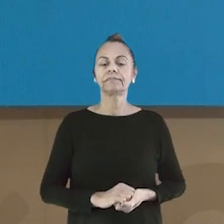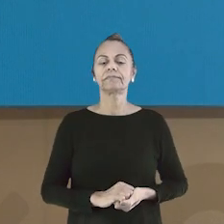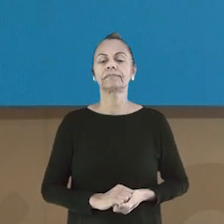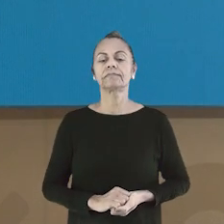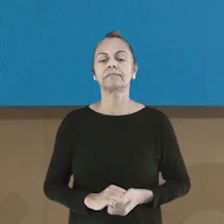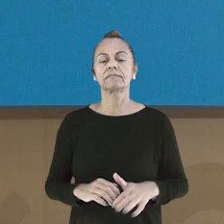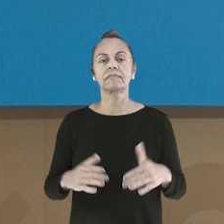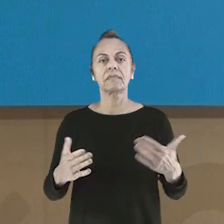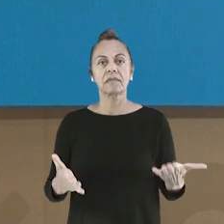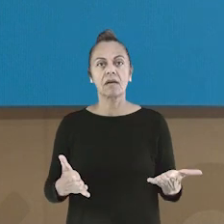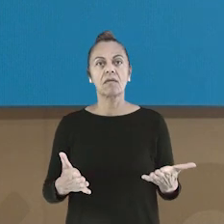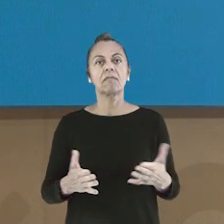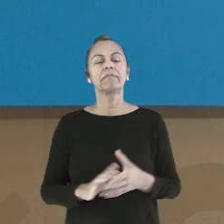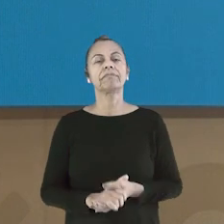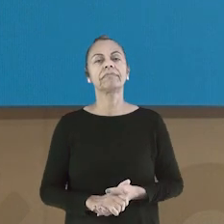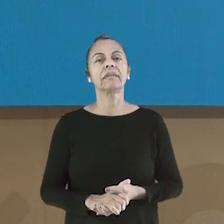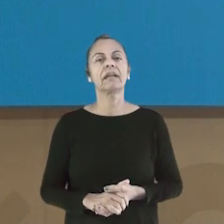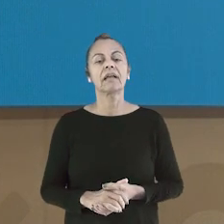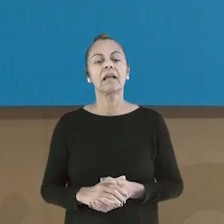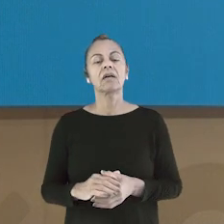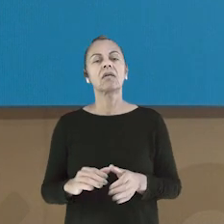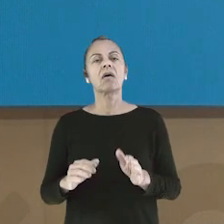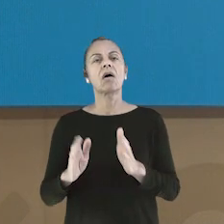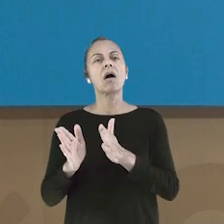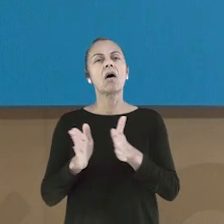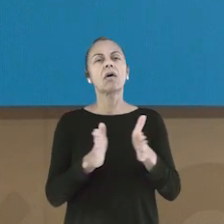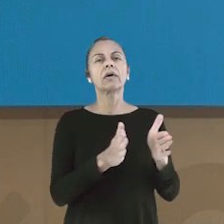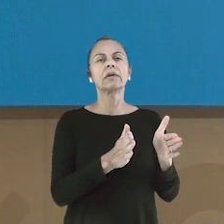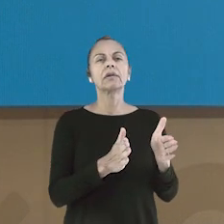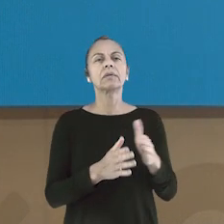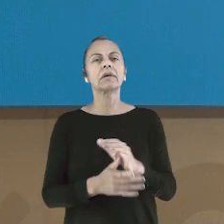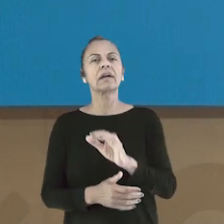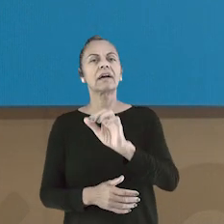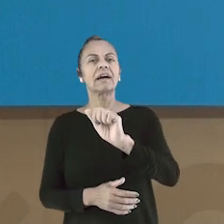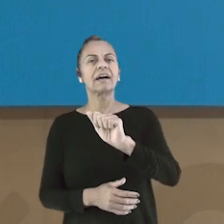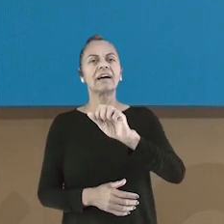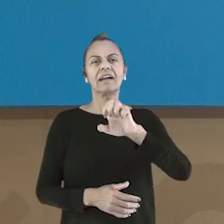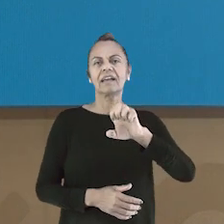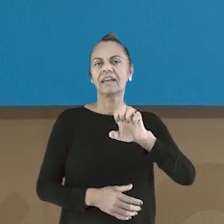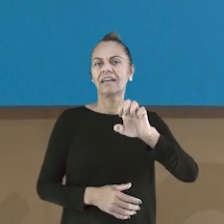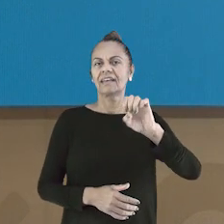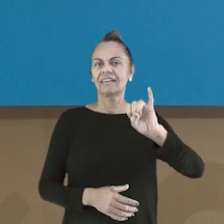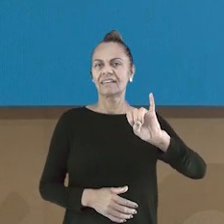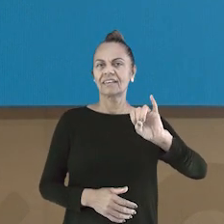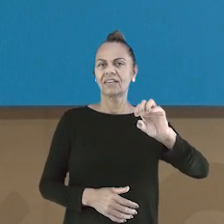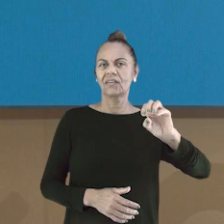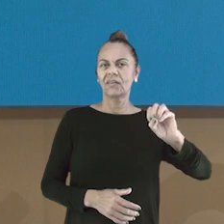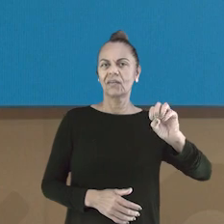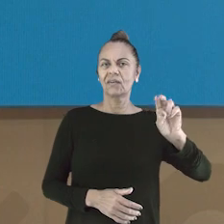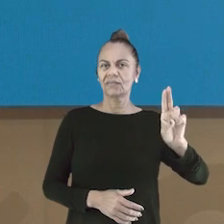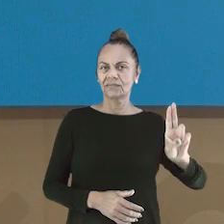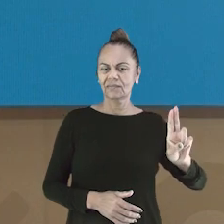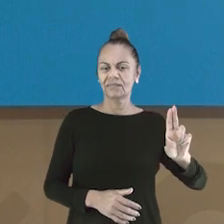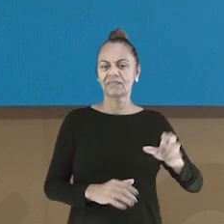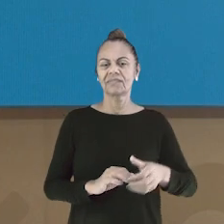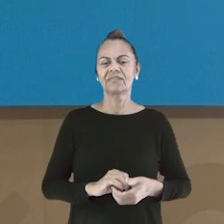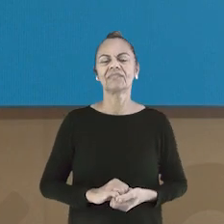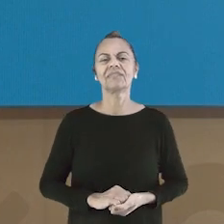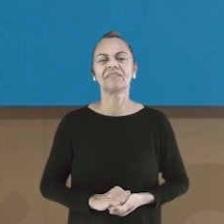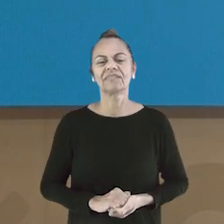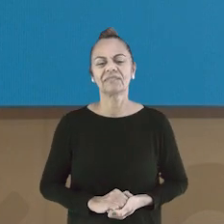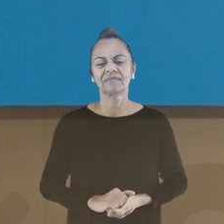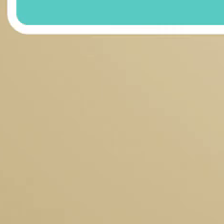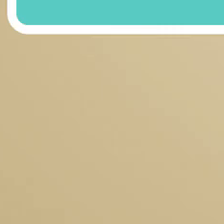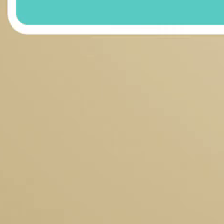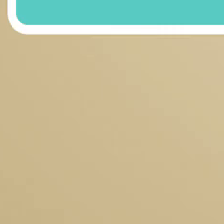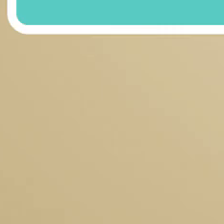A ordem alfabética das vulgares são A, E, I, O, U. Tá bom? Então, vamos